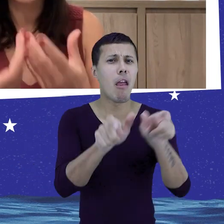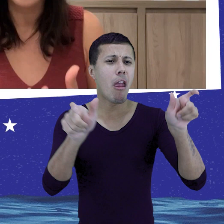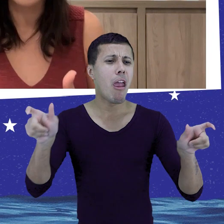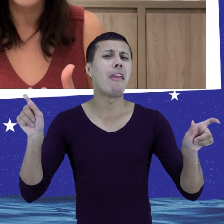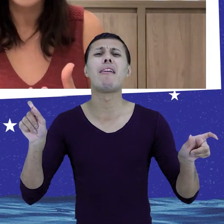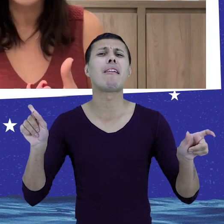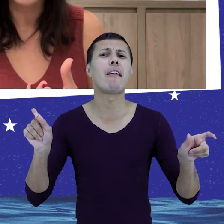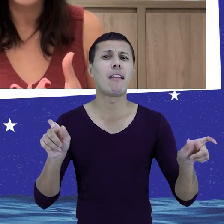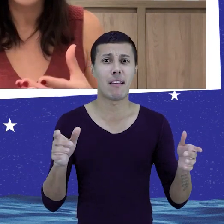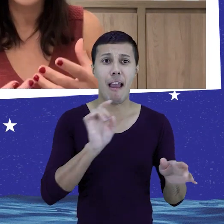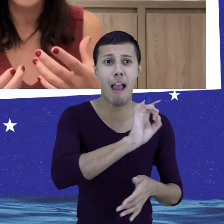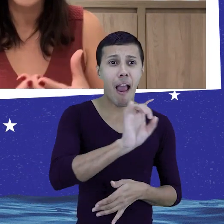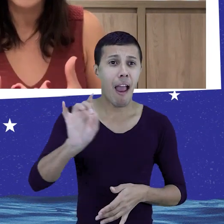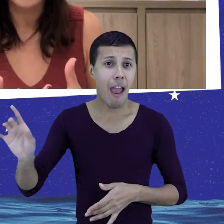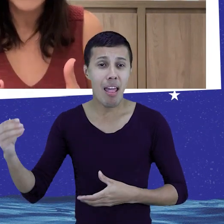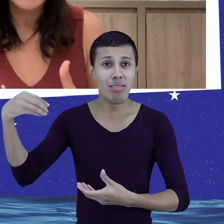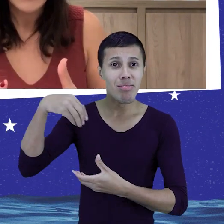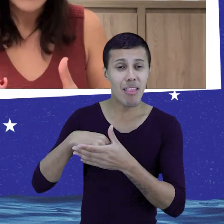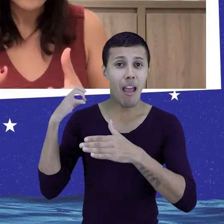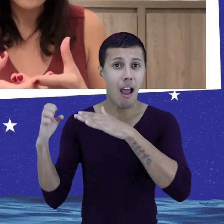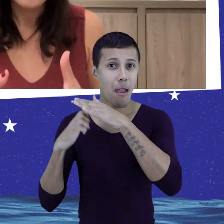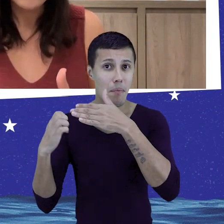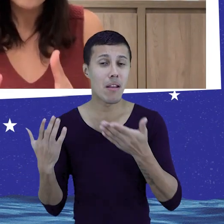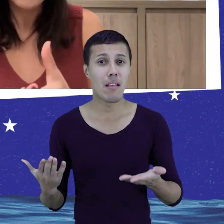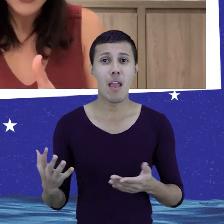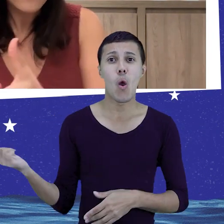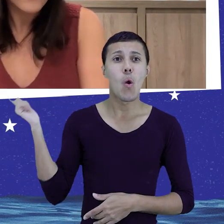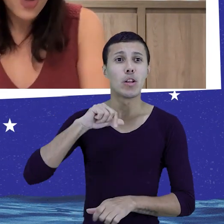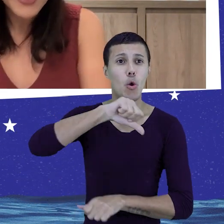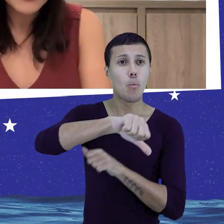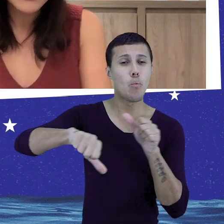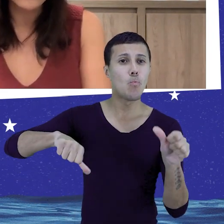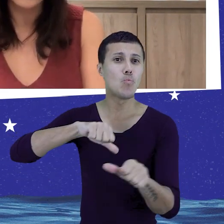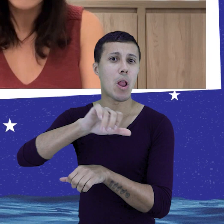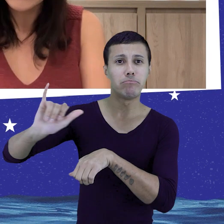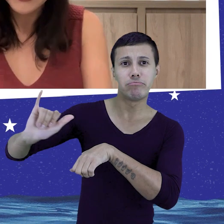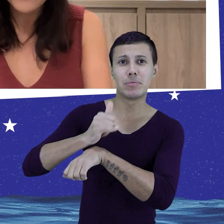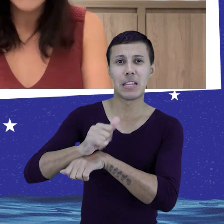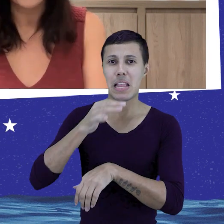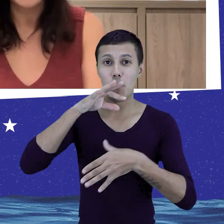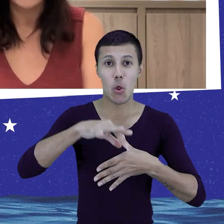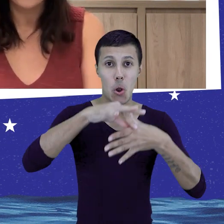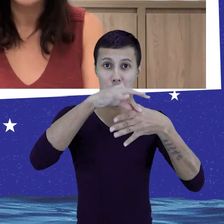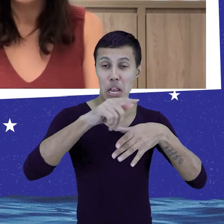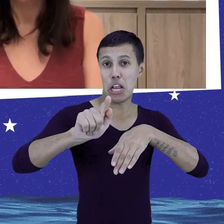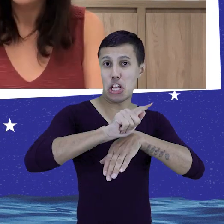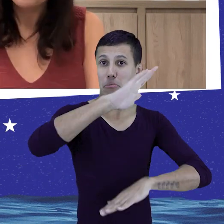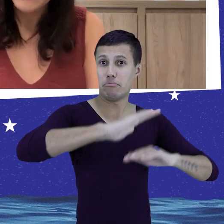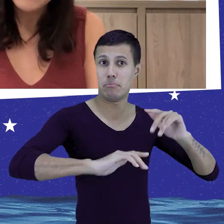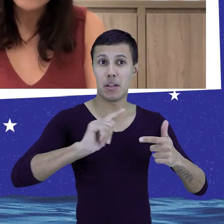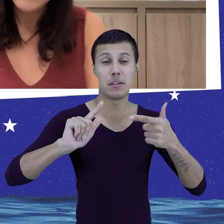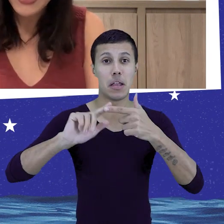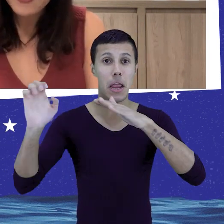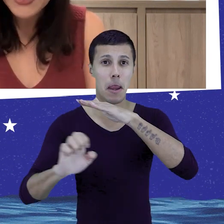seres humanos, né, que estão dentro da empresa, eu consigo mudar a forma de um líder fazer a gestão, de